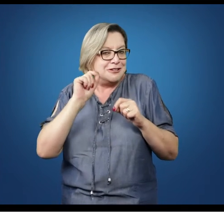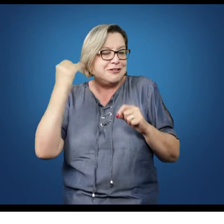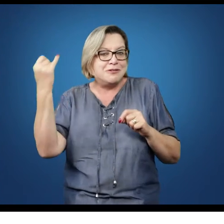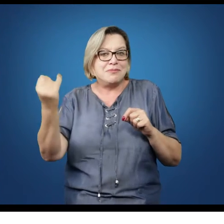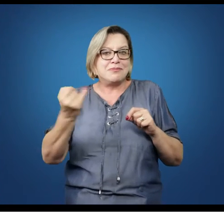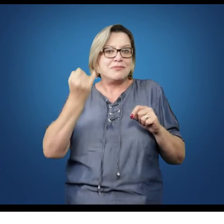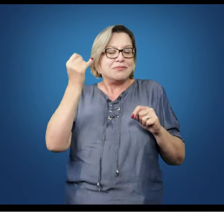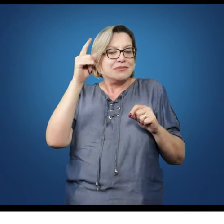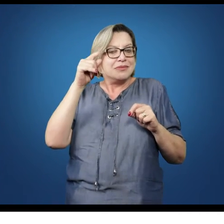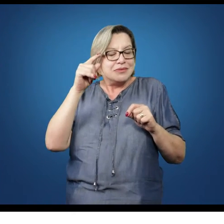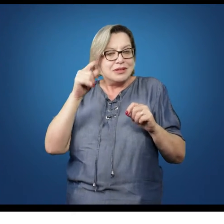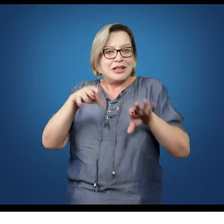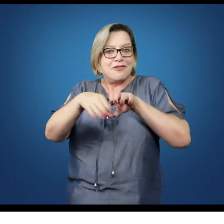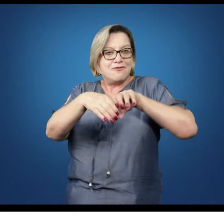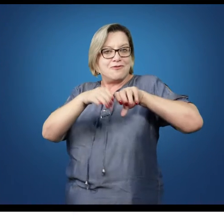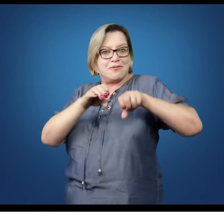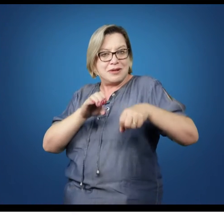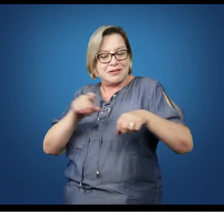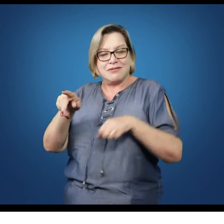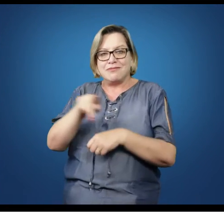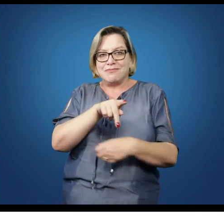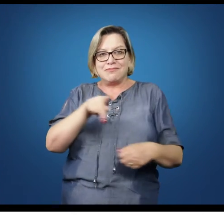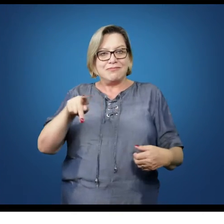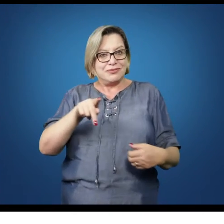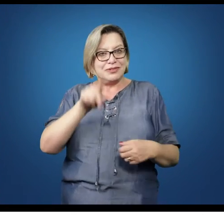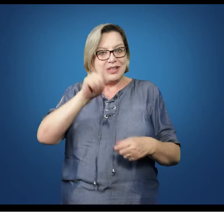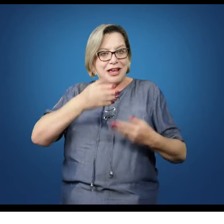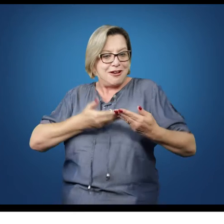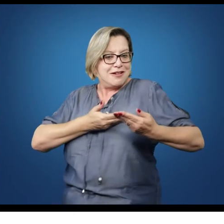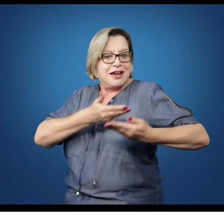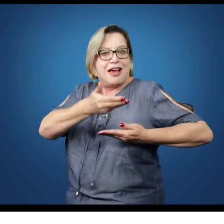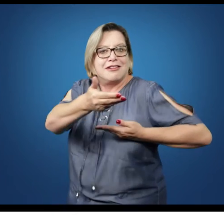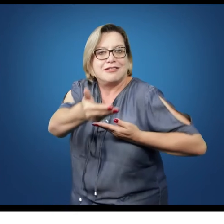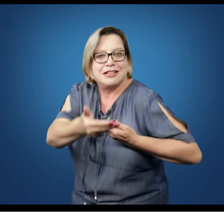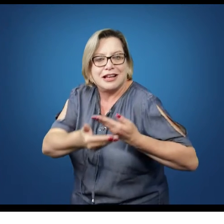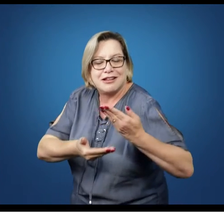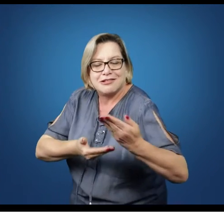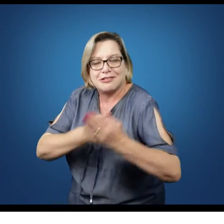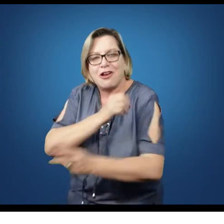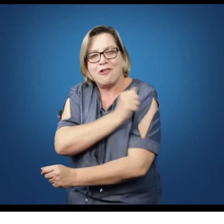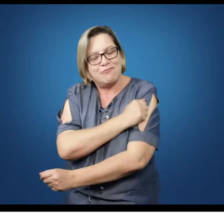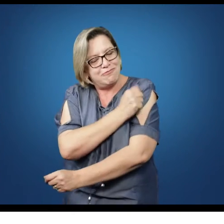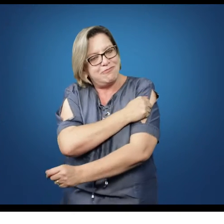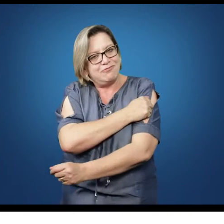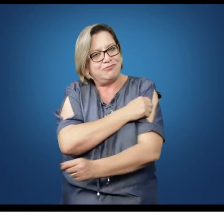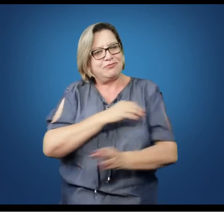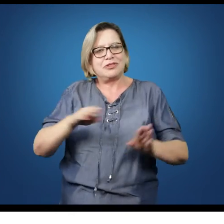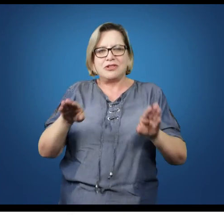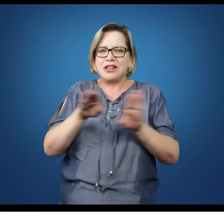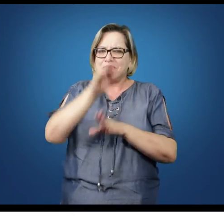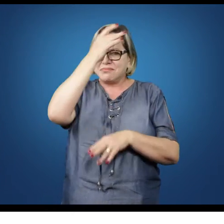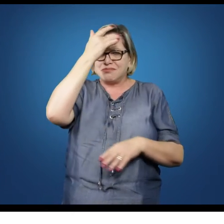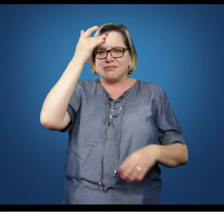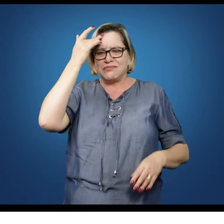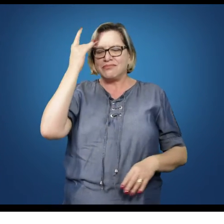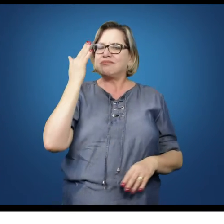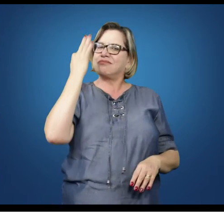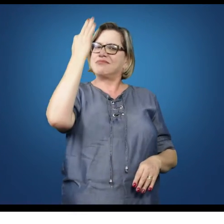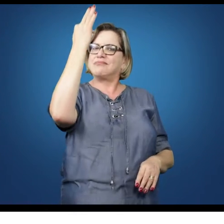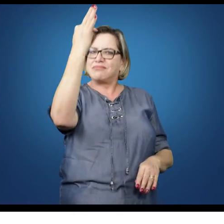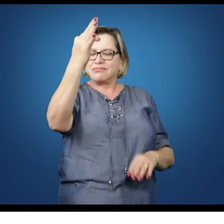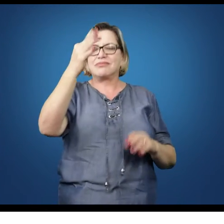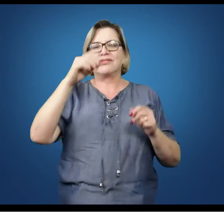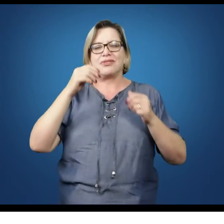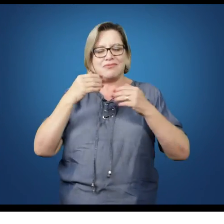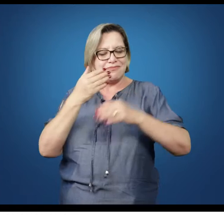que é essa interação com o discente, com as pessoas que vocês depois vão